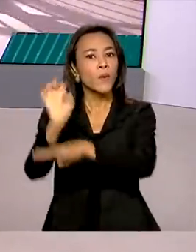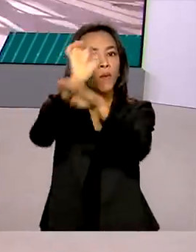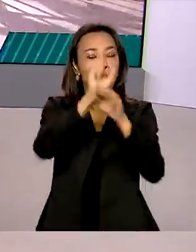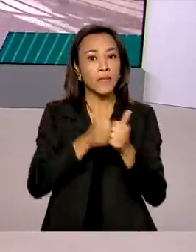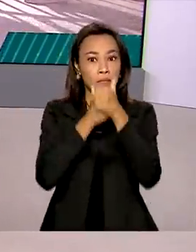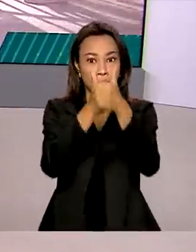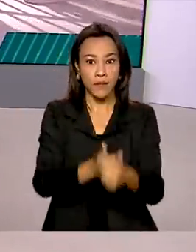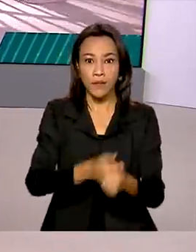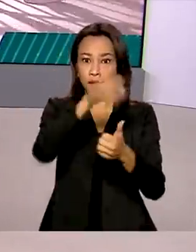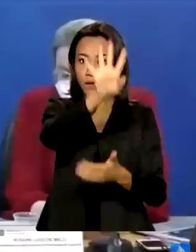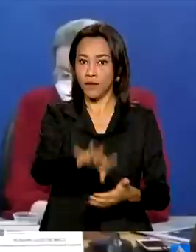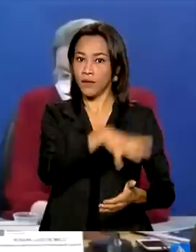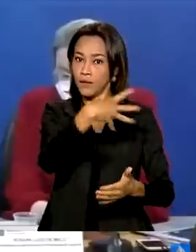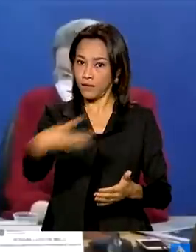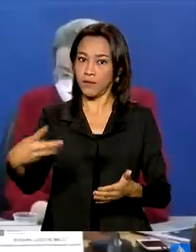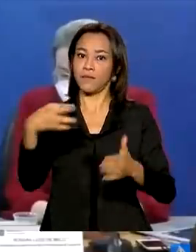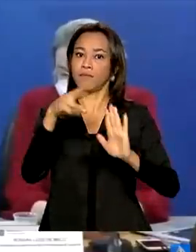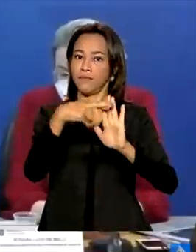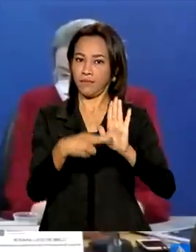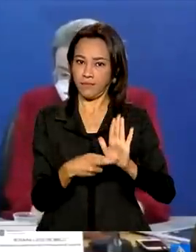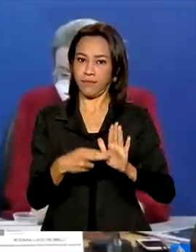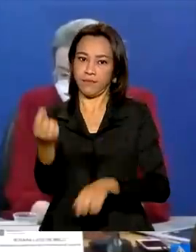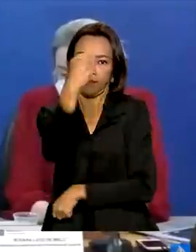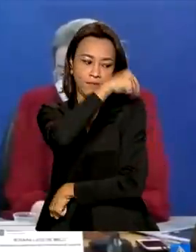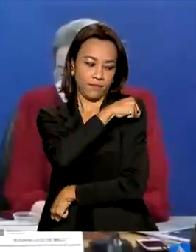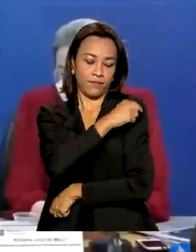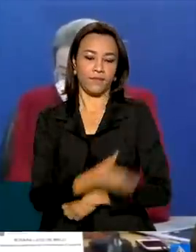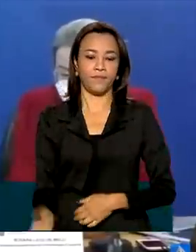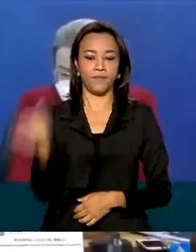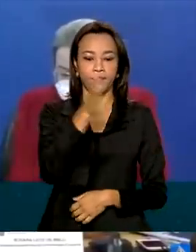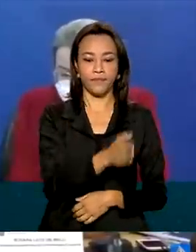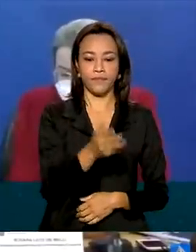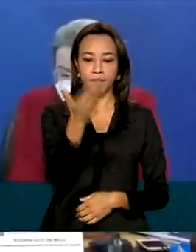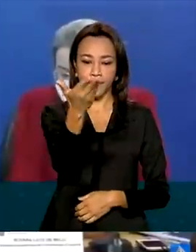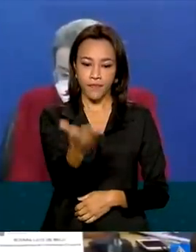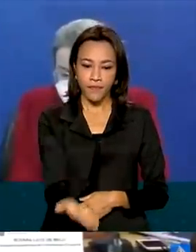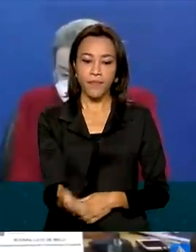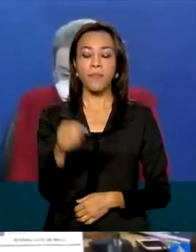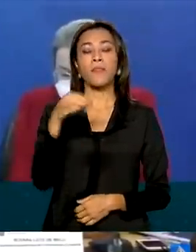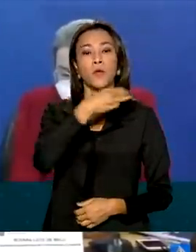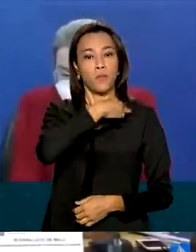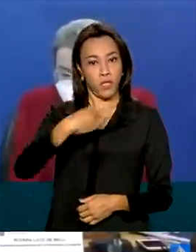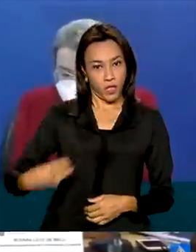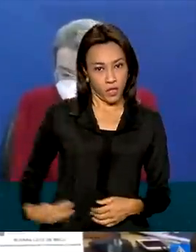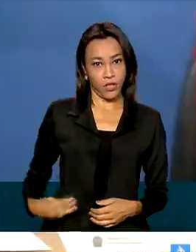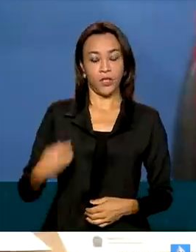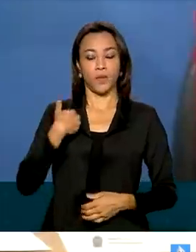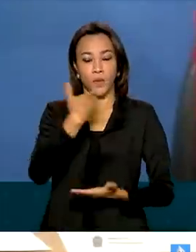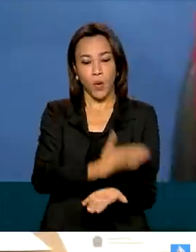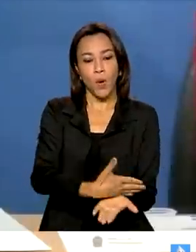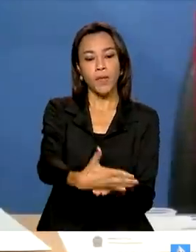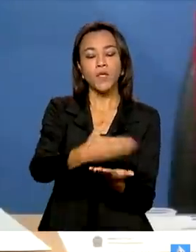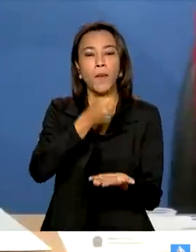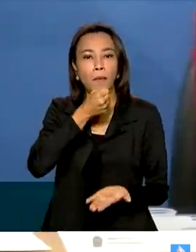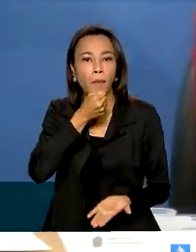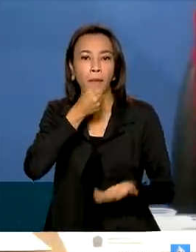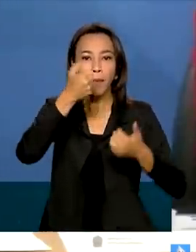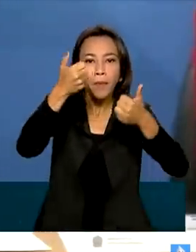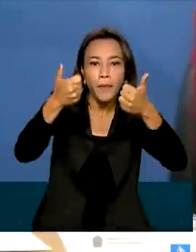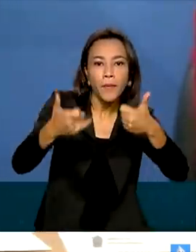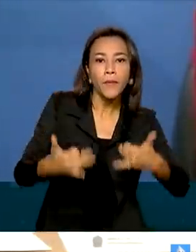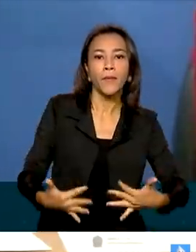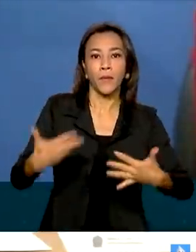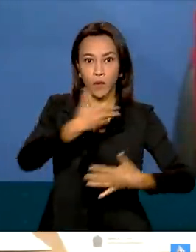Nacional de Imunização. O ministro Marcelo Queiroga iniciou a conversa com a imprensa, dizendo que o governo